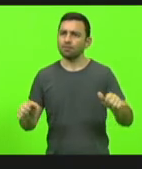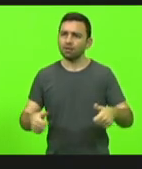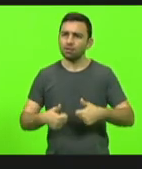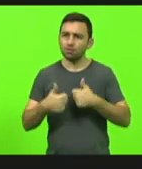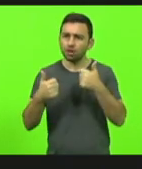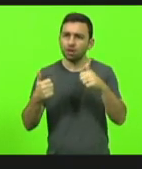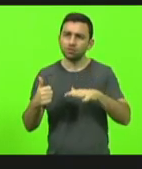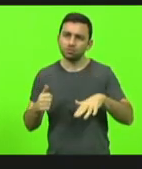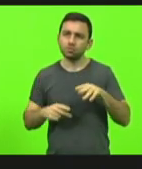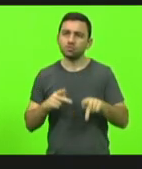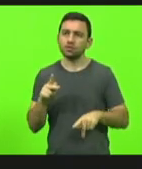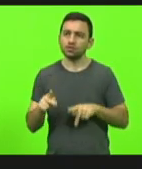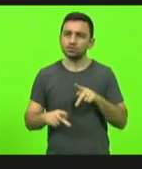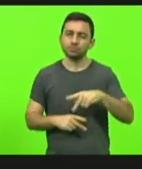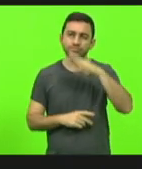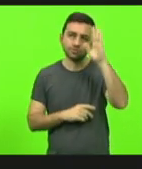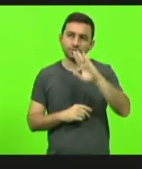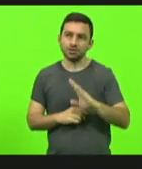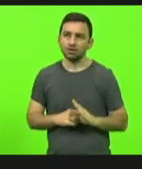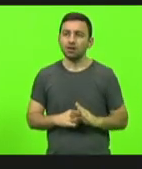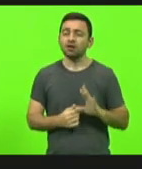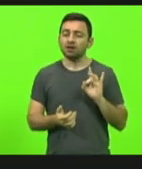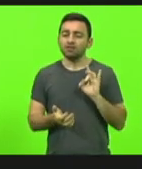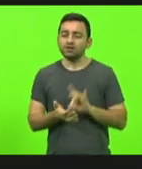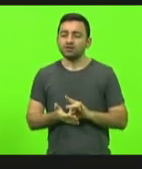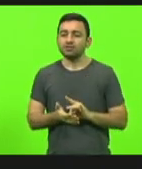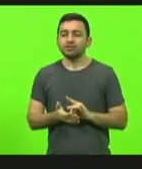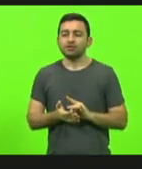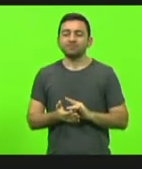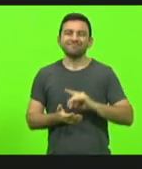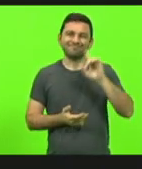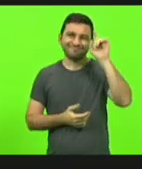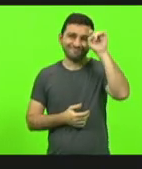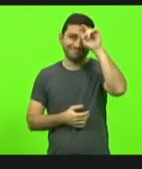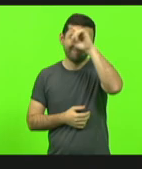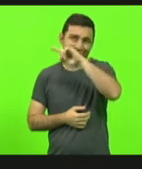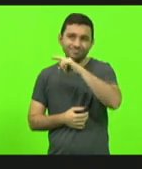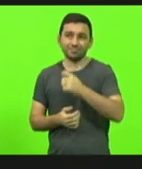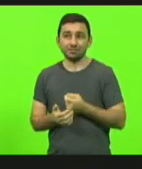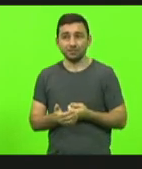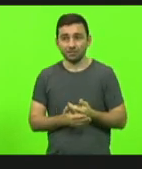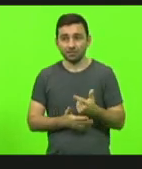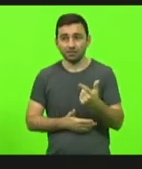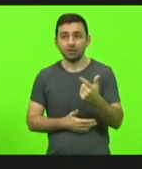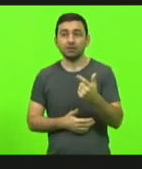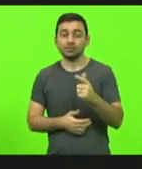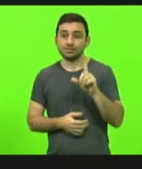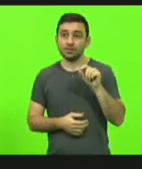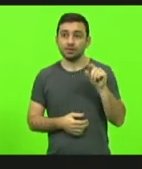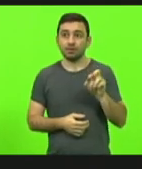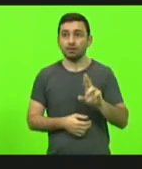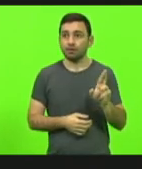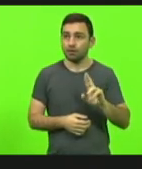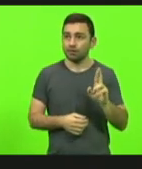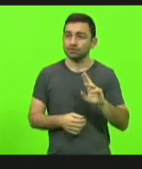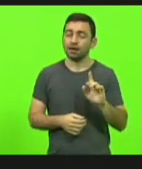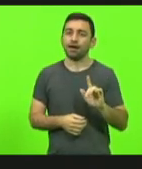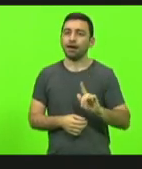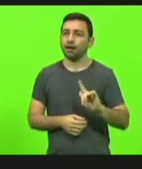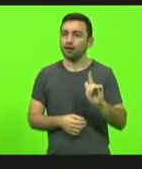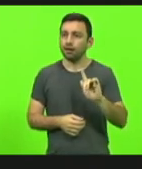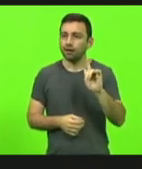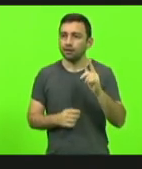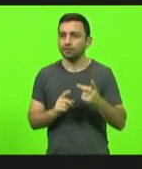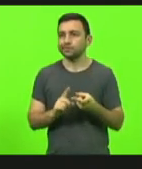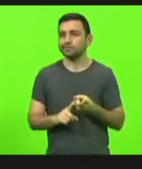nossa população brasileira que está realmente muito difícil pagar R$ um botijão de gás e pagar quase R$ um